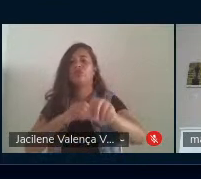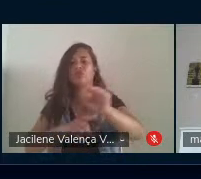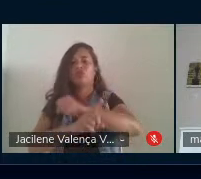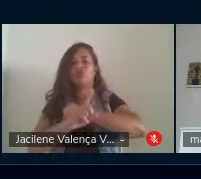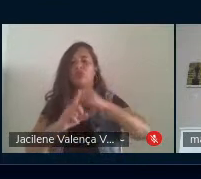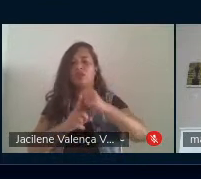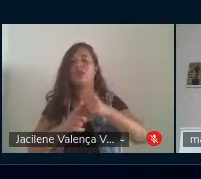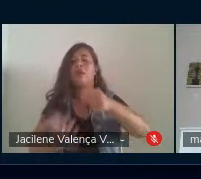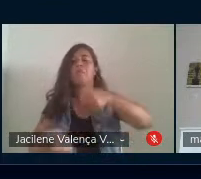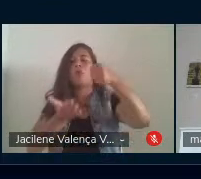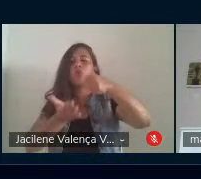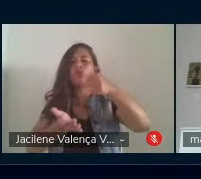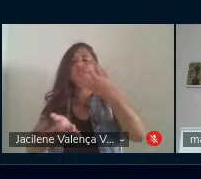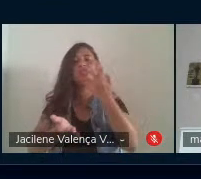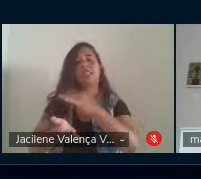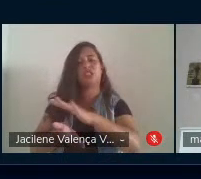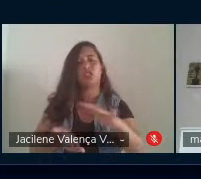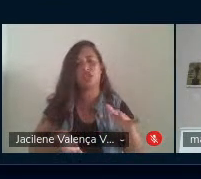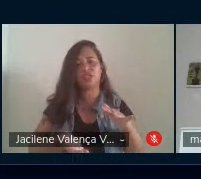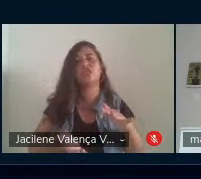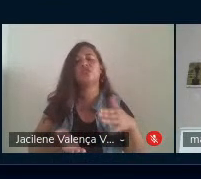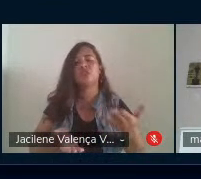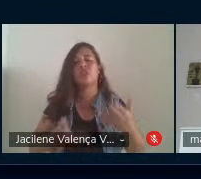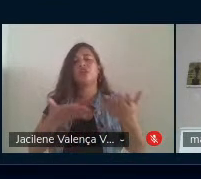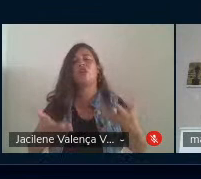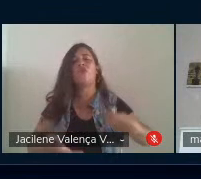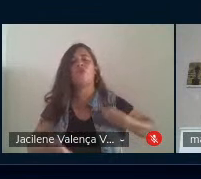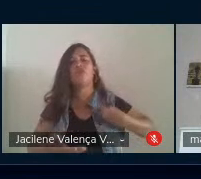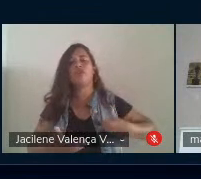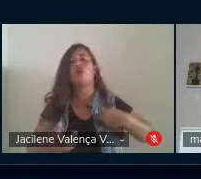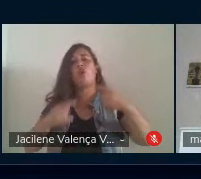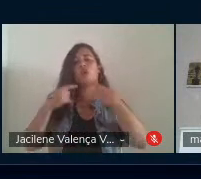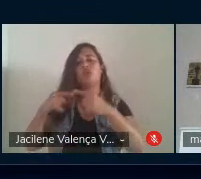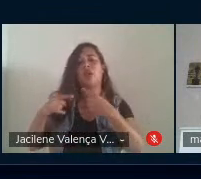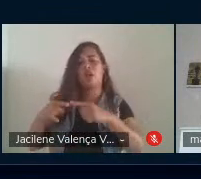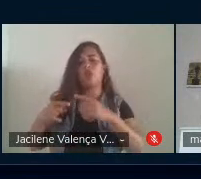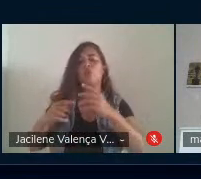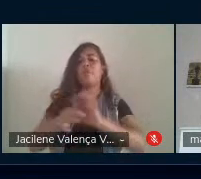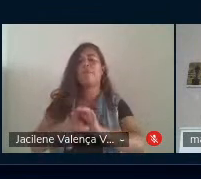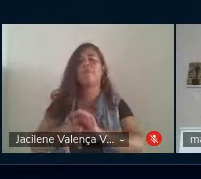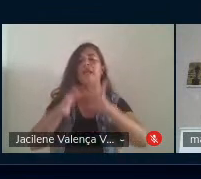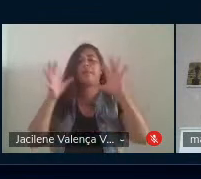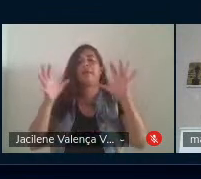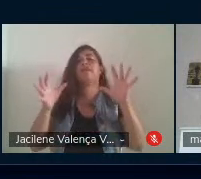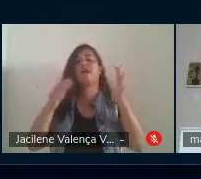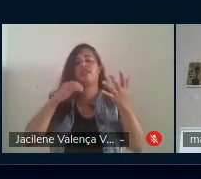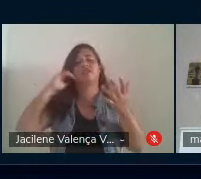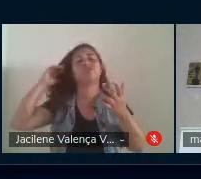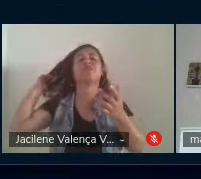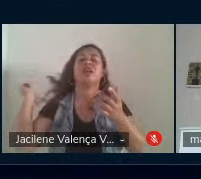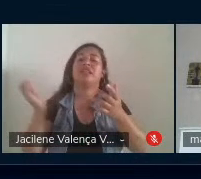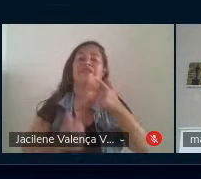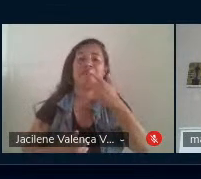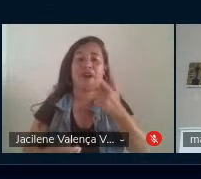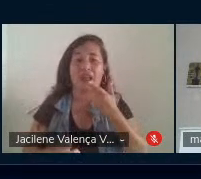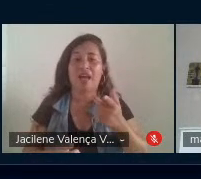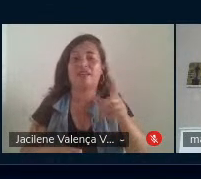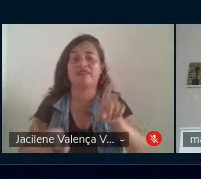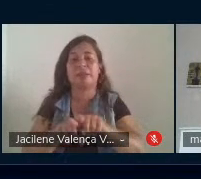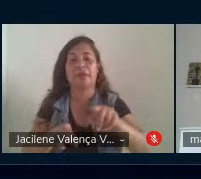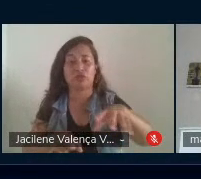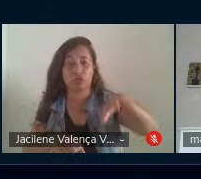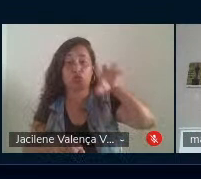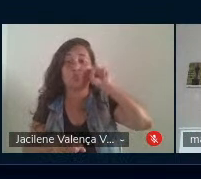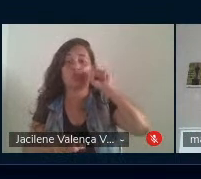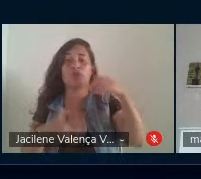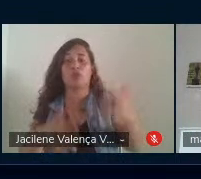bolsistas e crianças, deu vida ao diálogo como expressão da liberdade, de fala e de escuta, constituindo-se uma